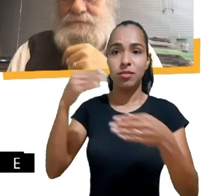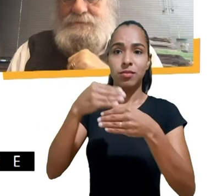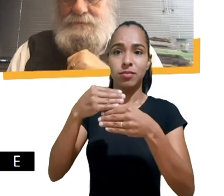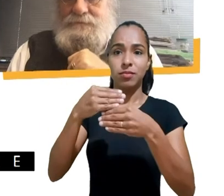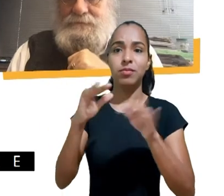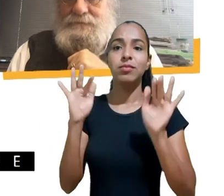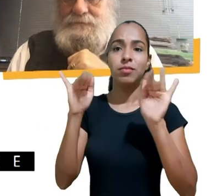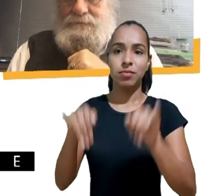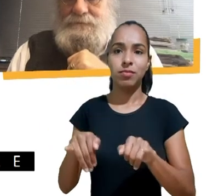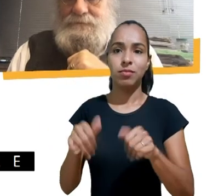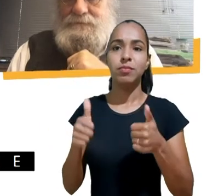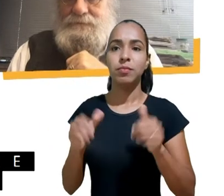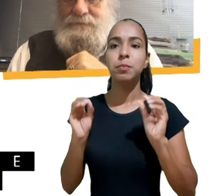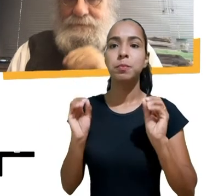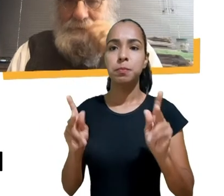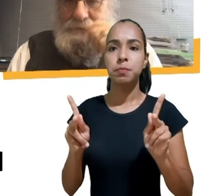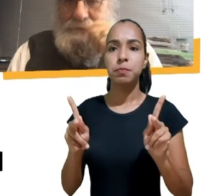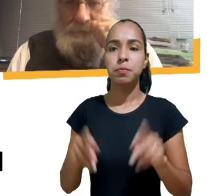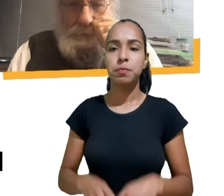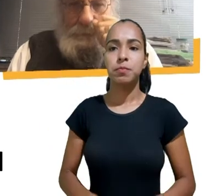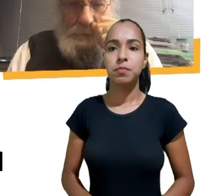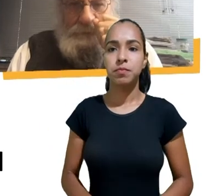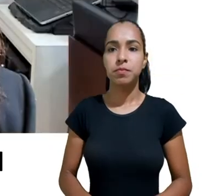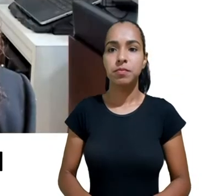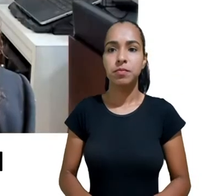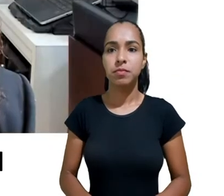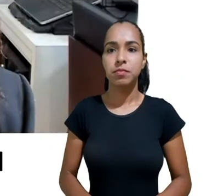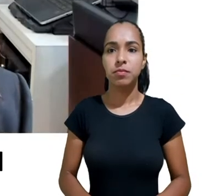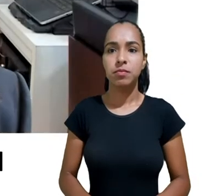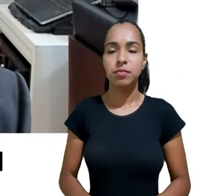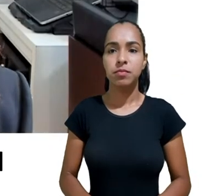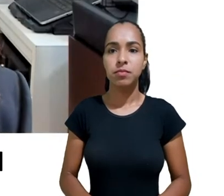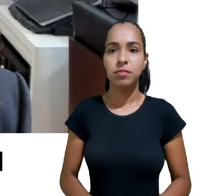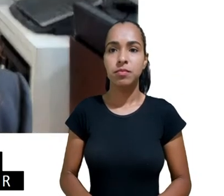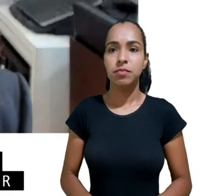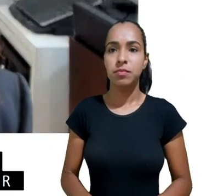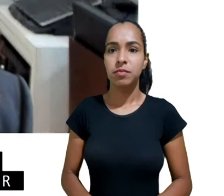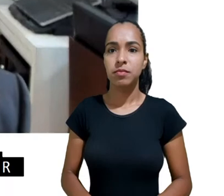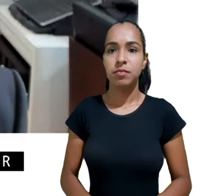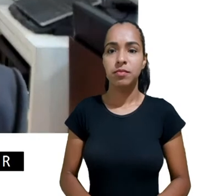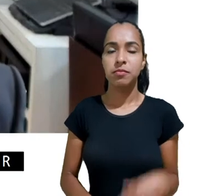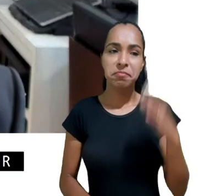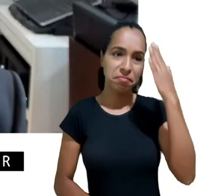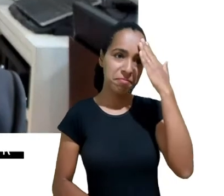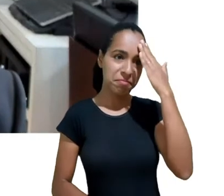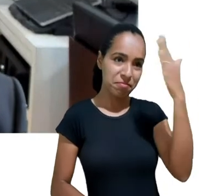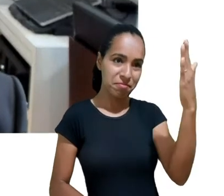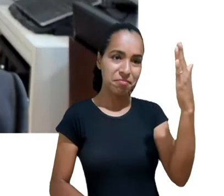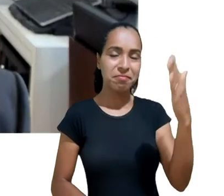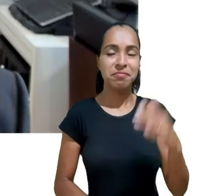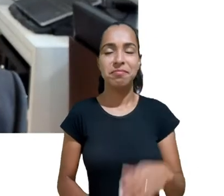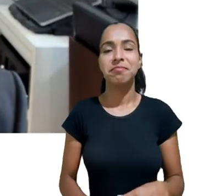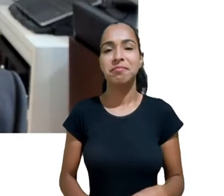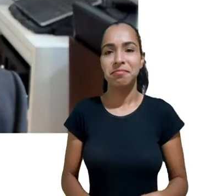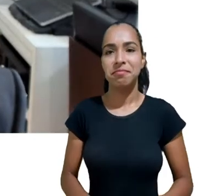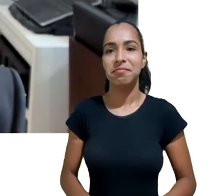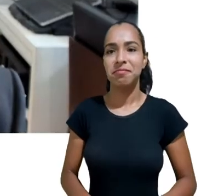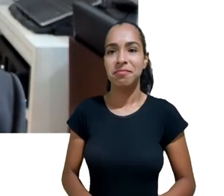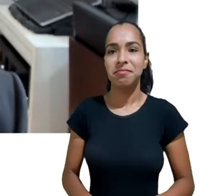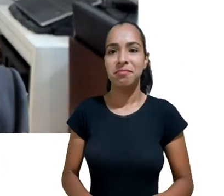Bom, eu queria primeiro agradecer esse convite agradecer ter o privilégio de participar com uma mesa tão